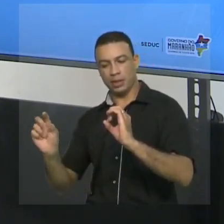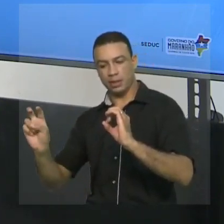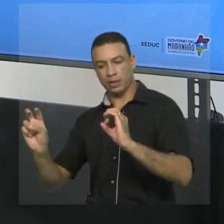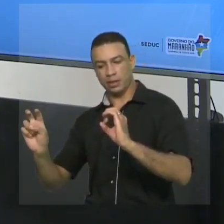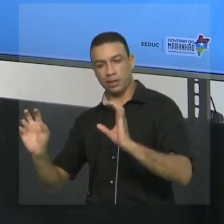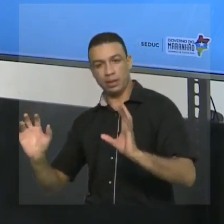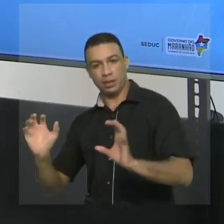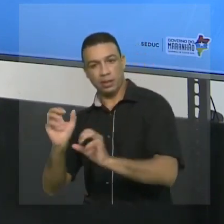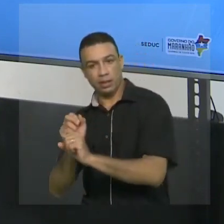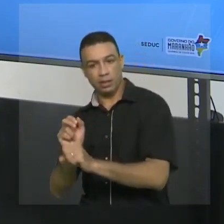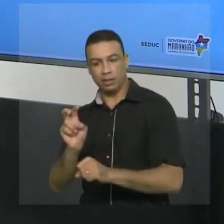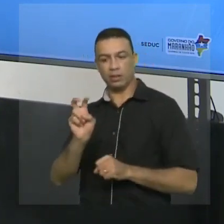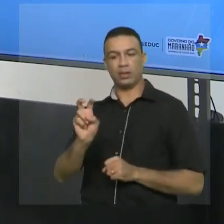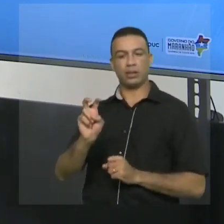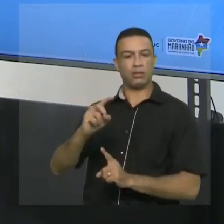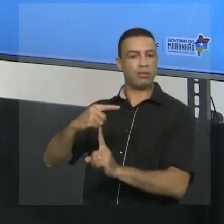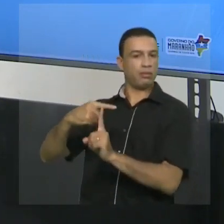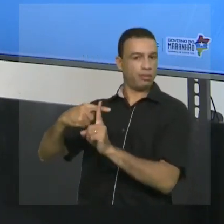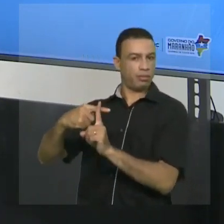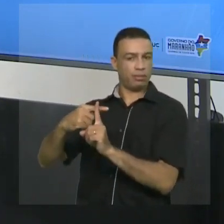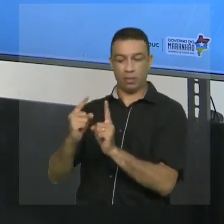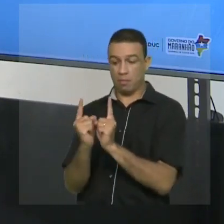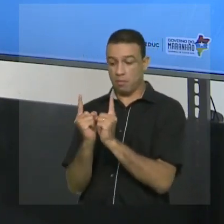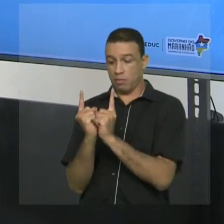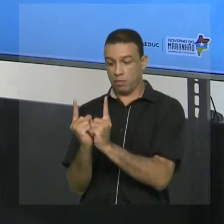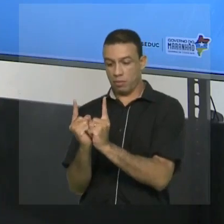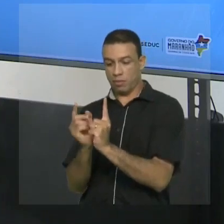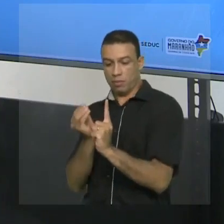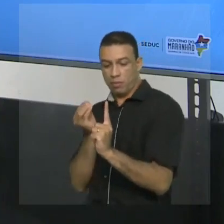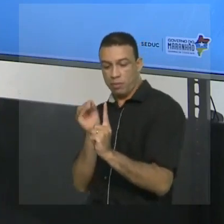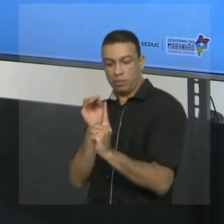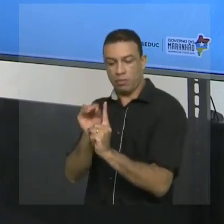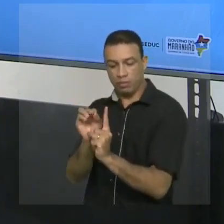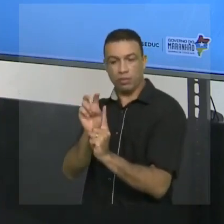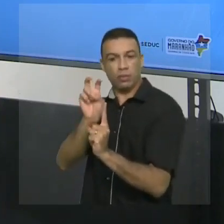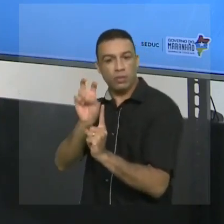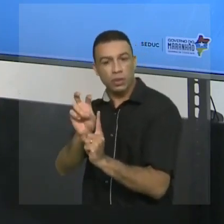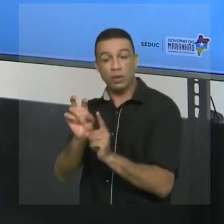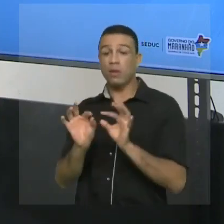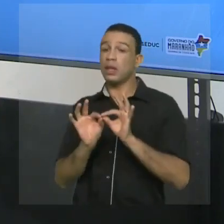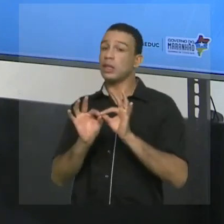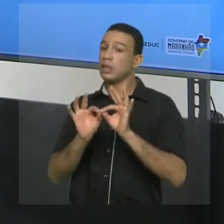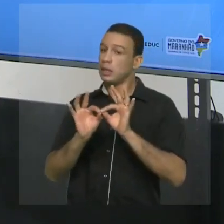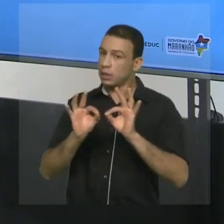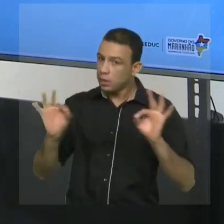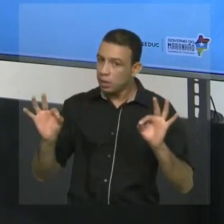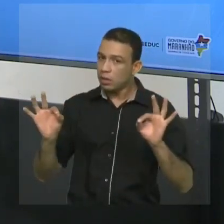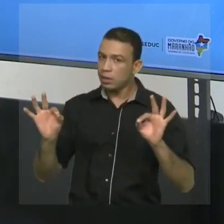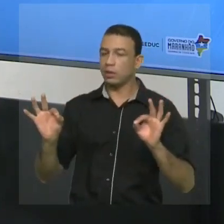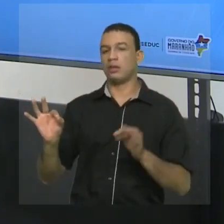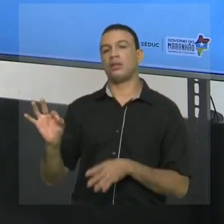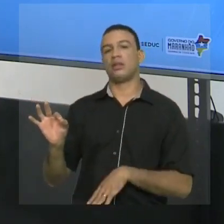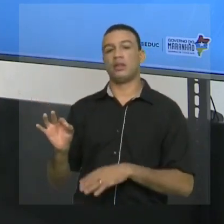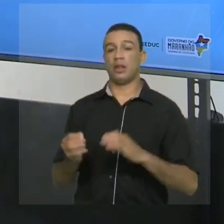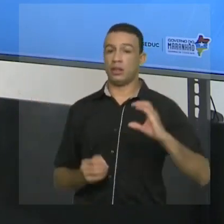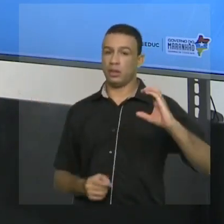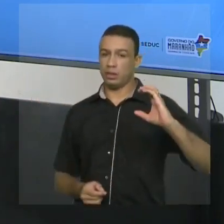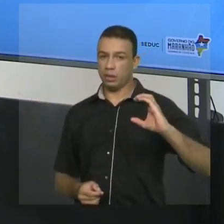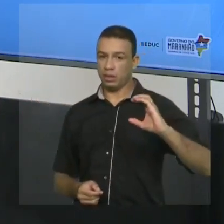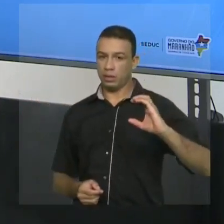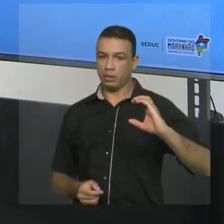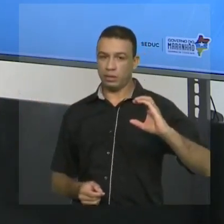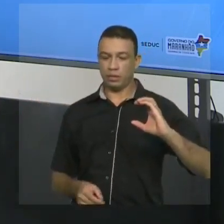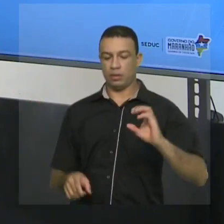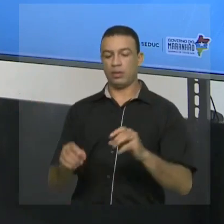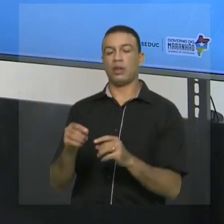de mais cinco é cinco. O módulo é distância. Na letra C, eu tenho módulo